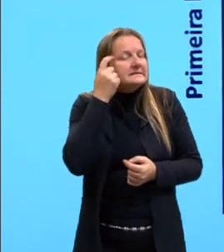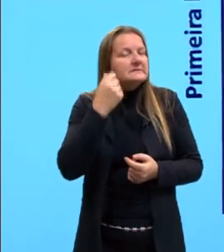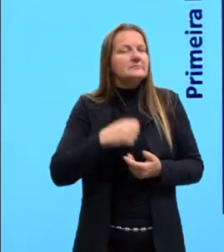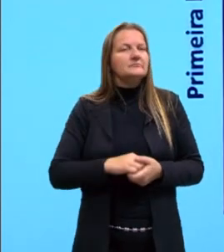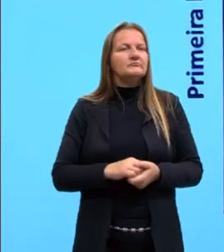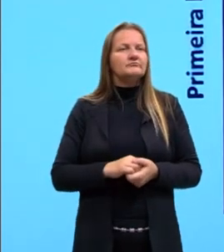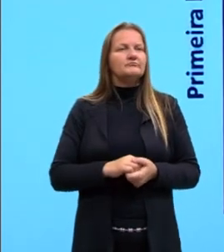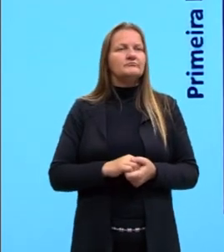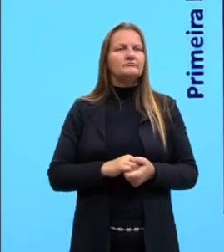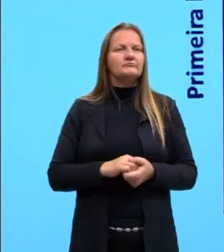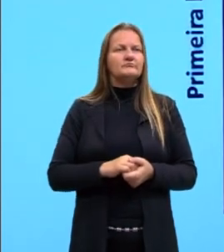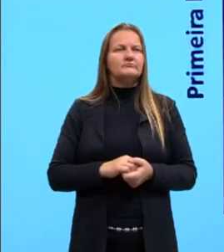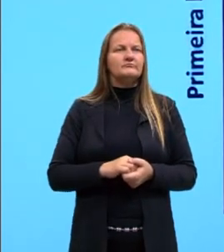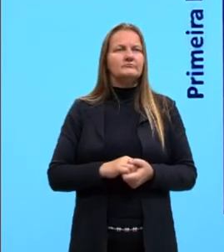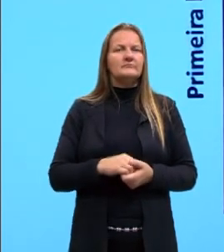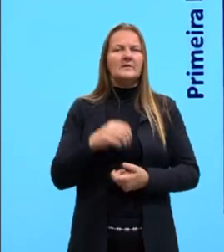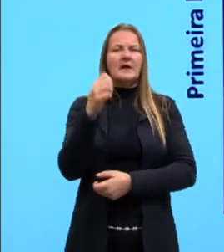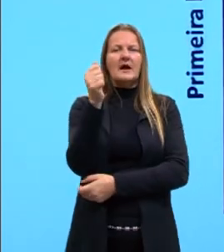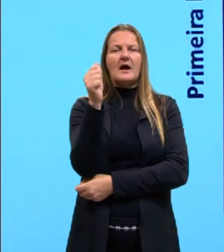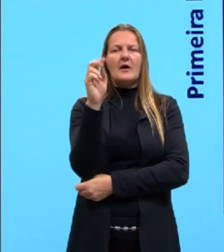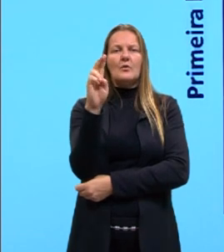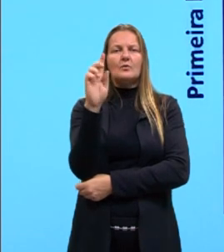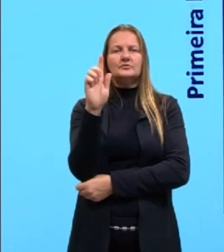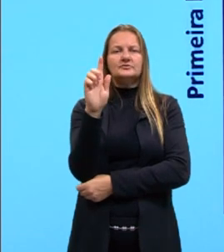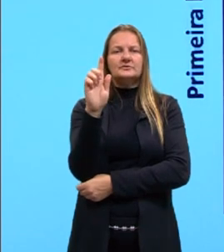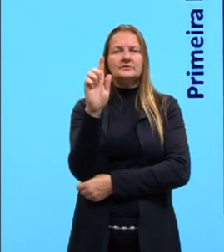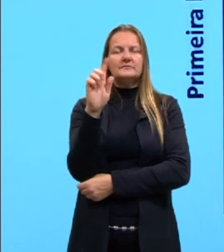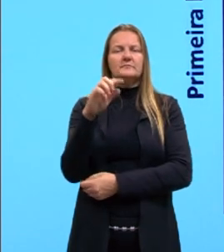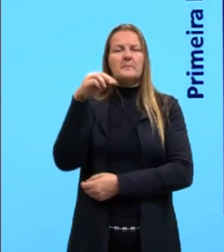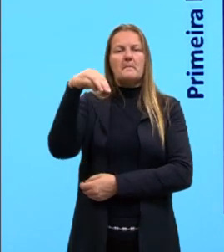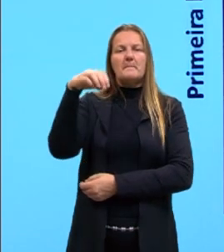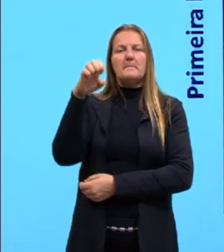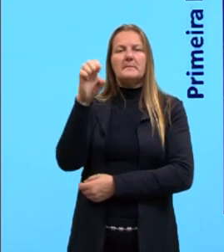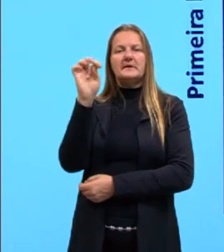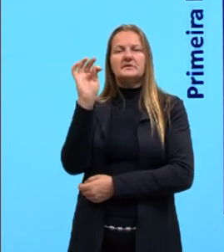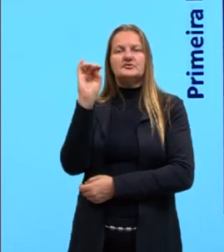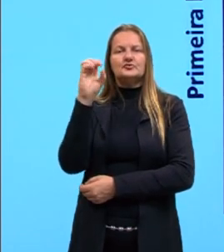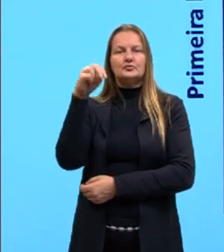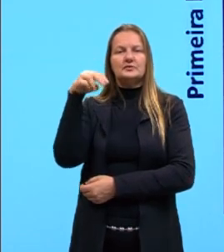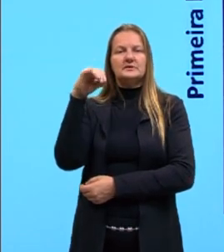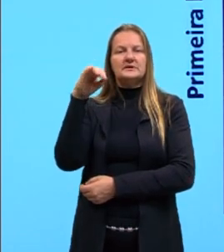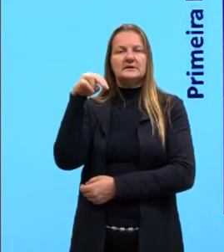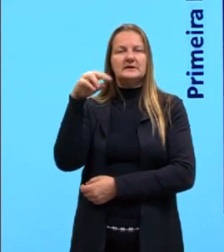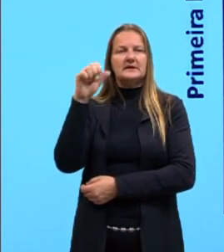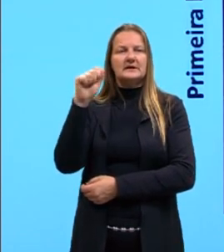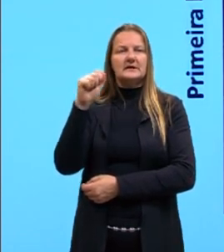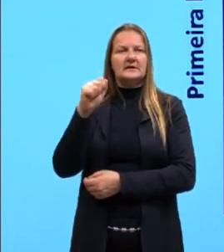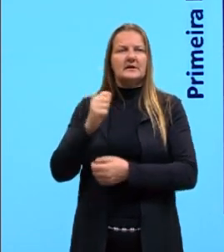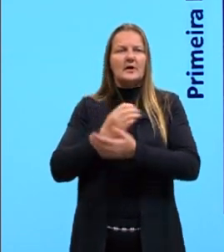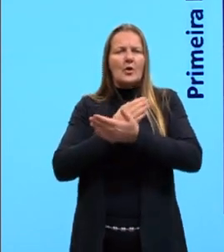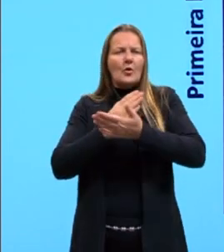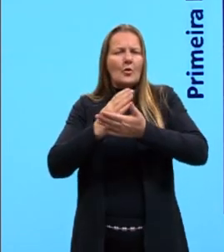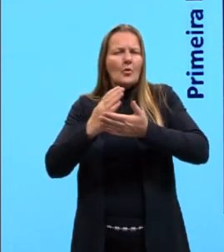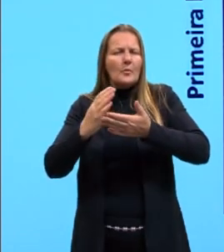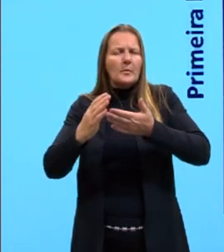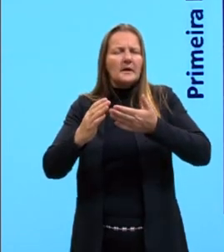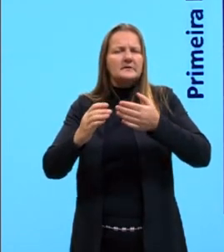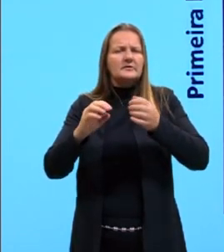é o A, o G, que é a metionina. Aqui é a parte onde começa a tradução.